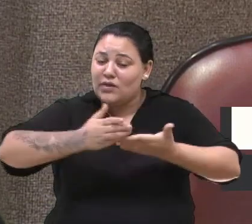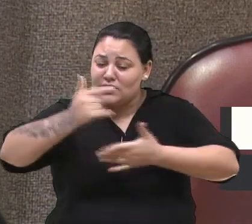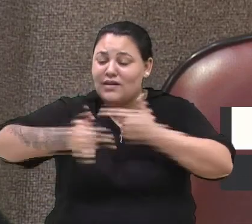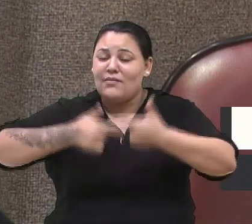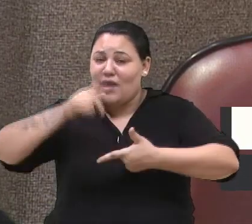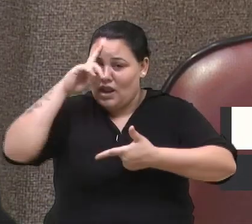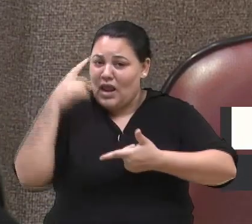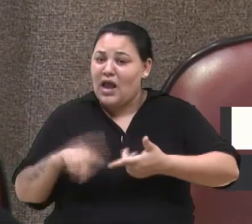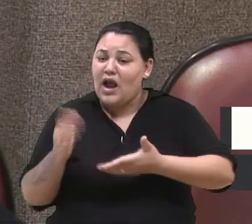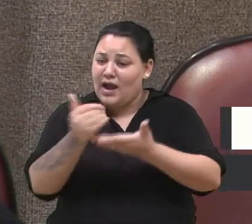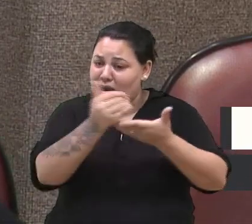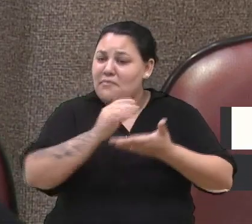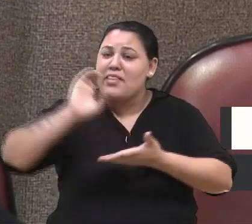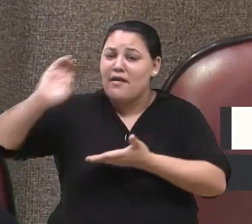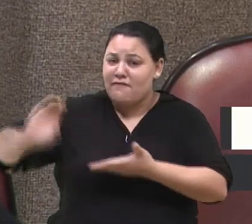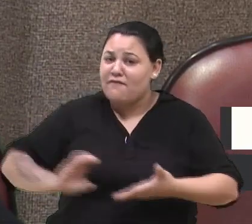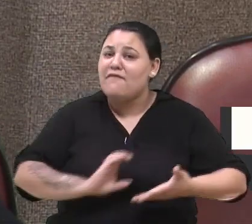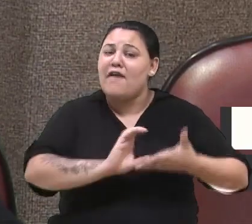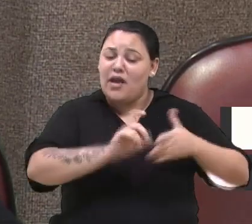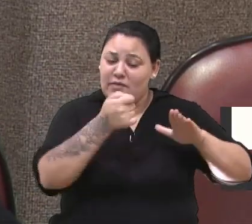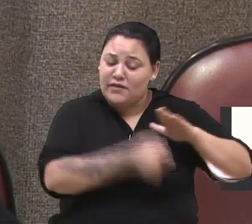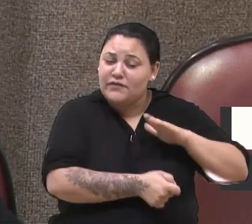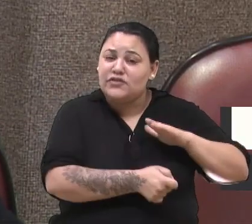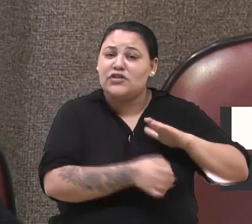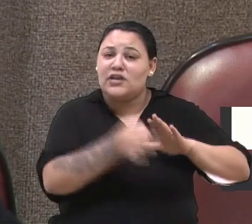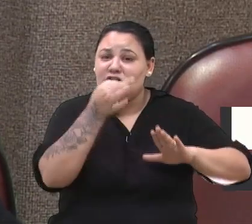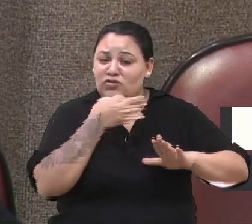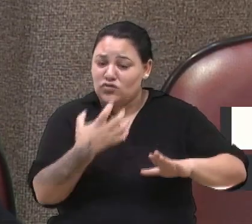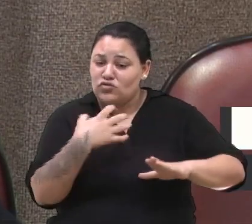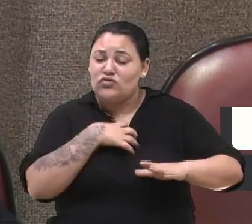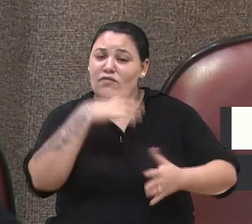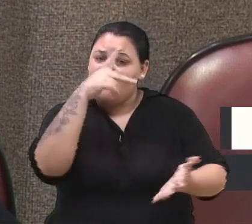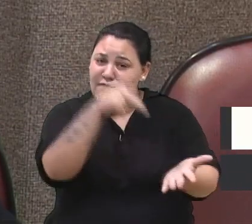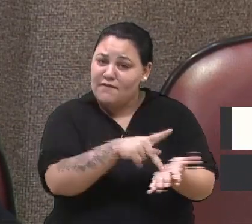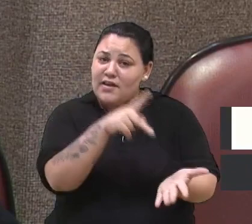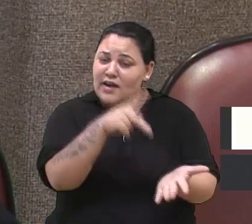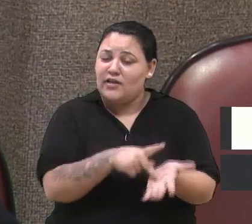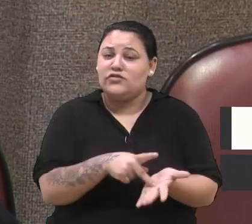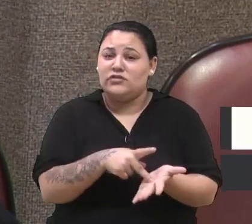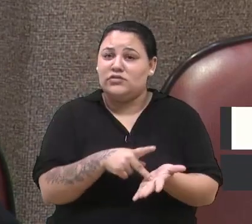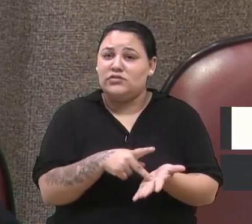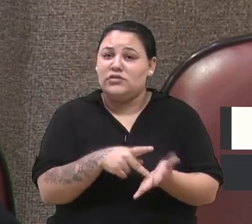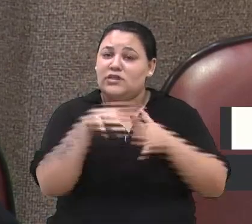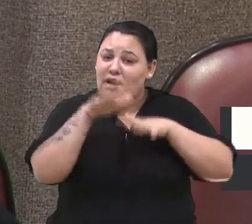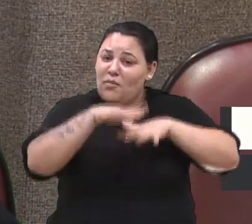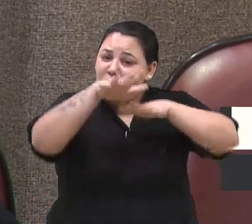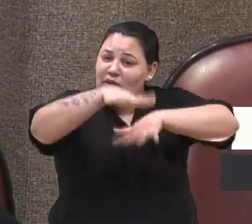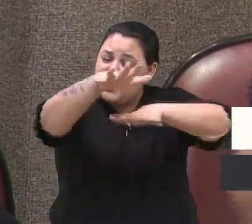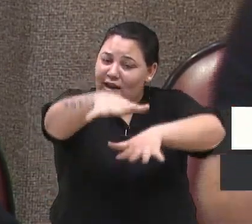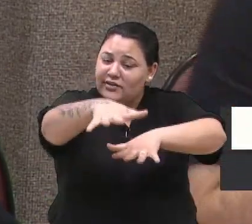recursos e investir de forma verdadeira na mobilidade de Caxias do Sul. Obrigado, senhor presidente. Obrigado.